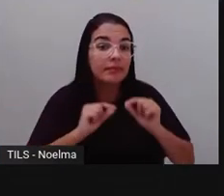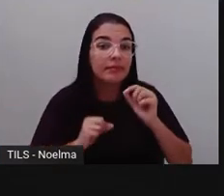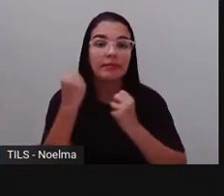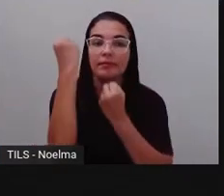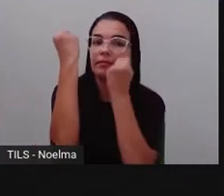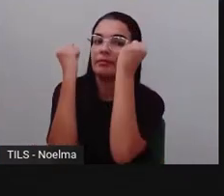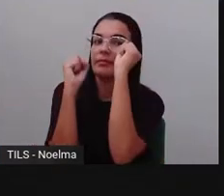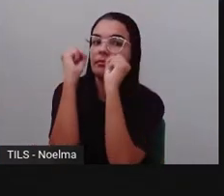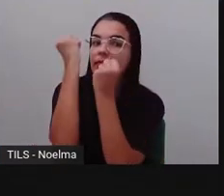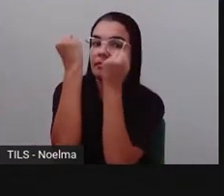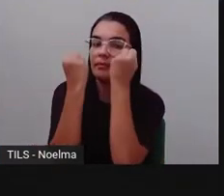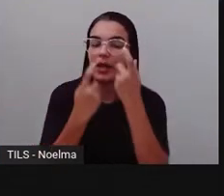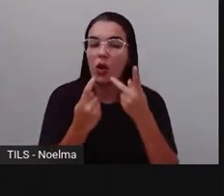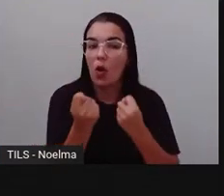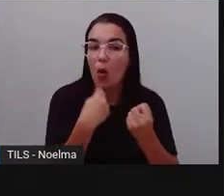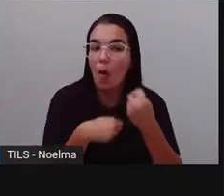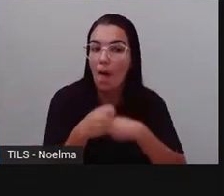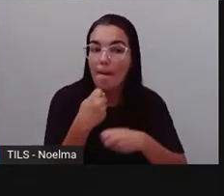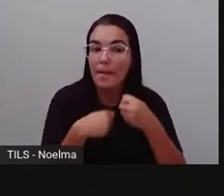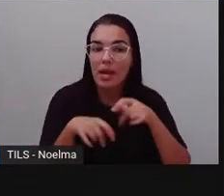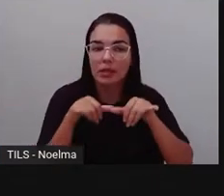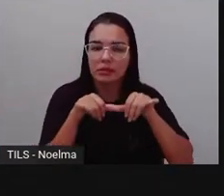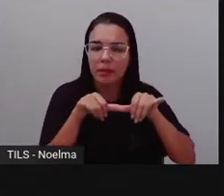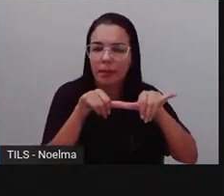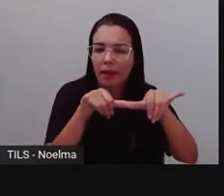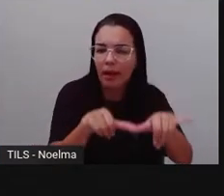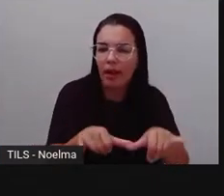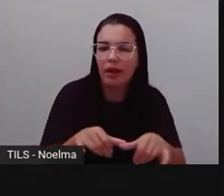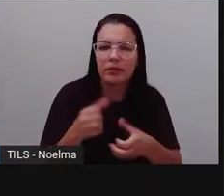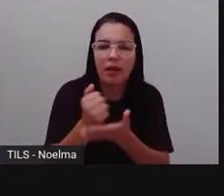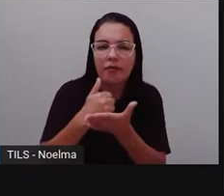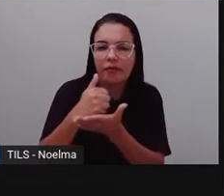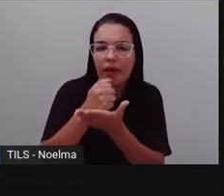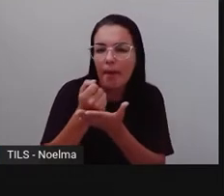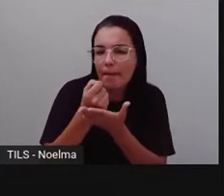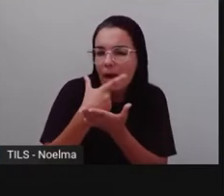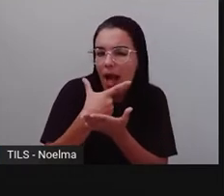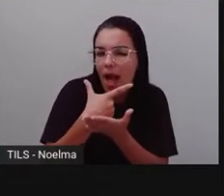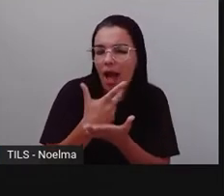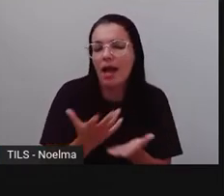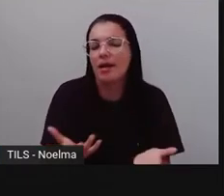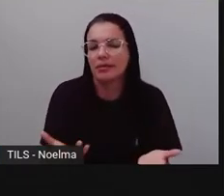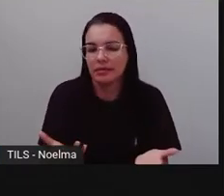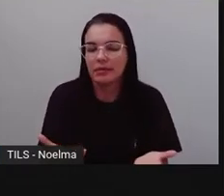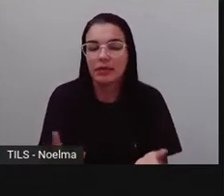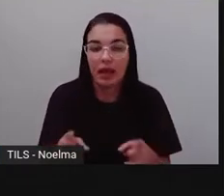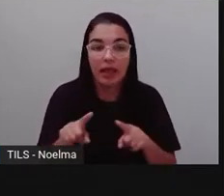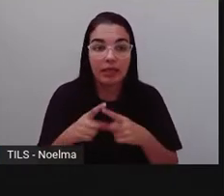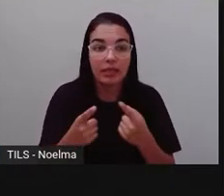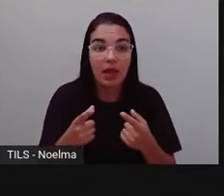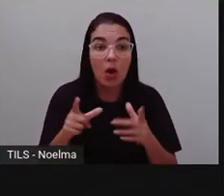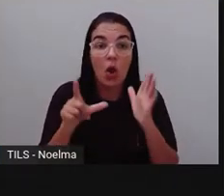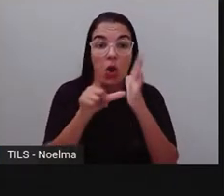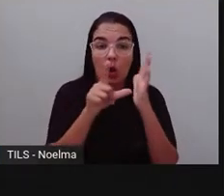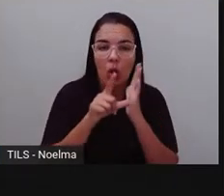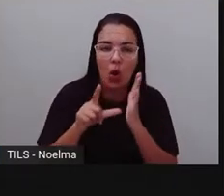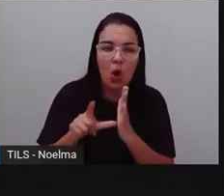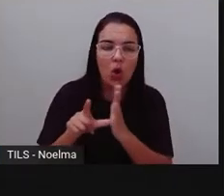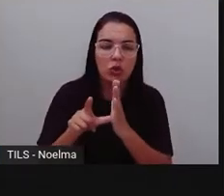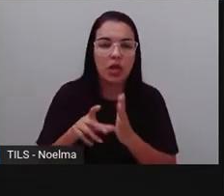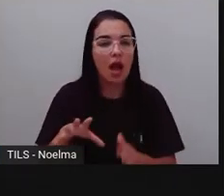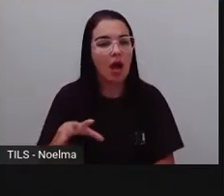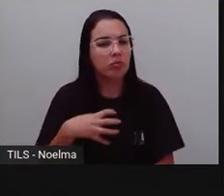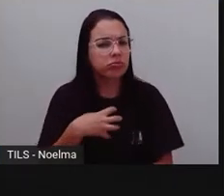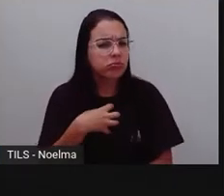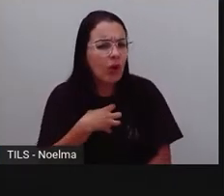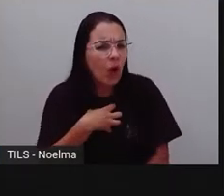comércios, no banco, no supermercado, em farmácia, certo? Então, já é um modo de vida que é diferente ali